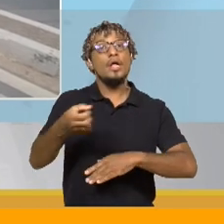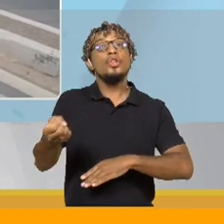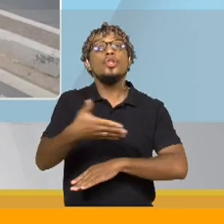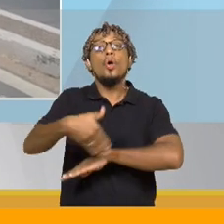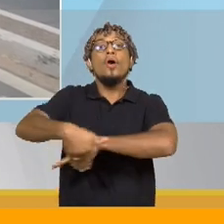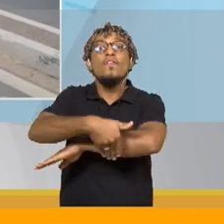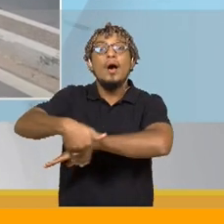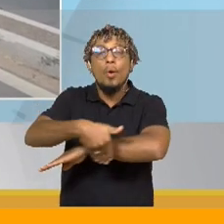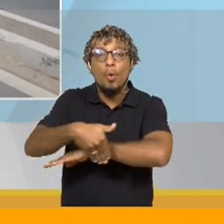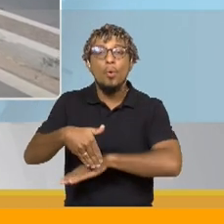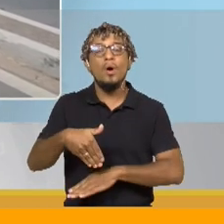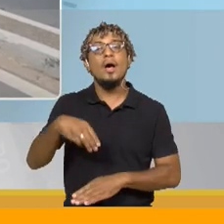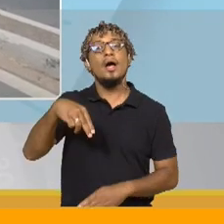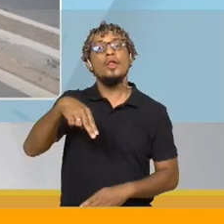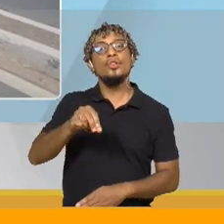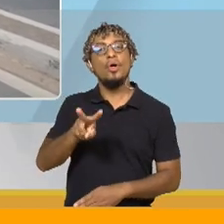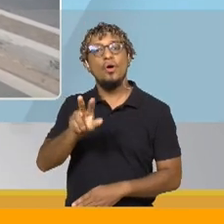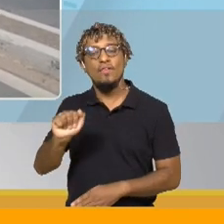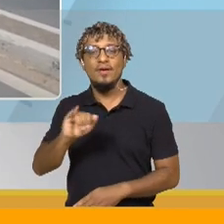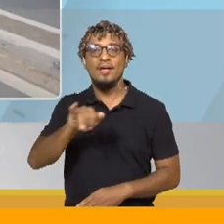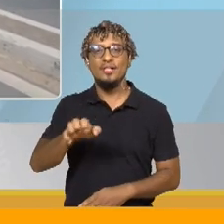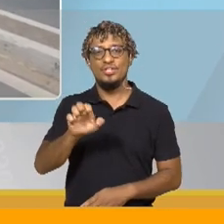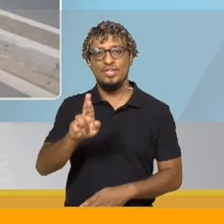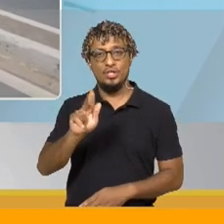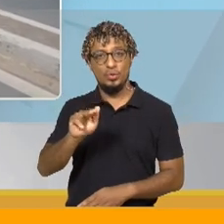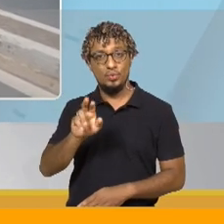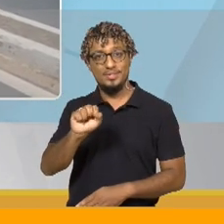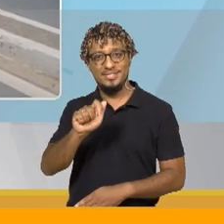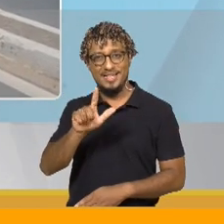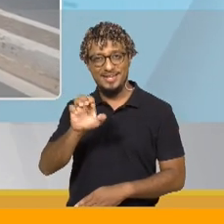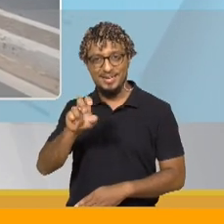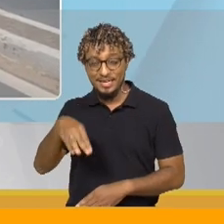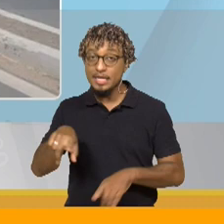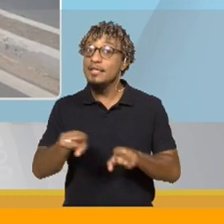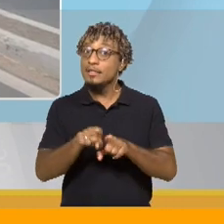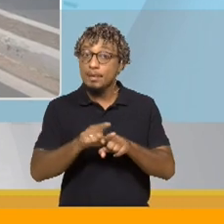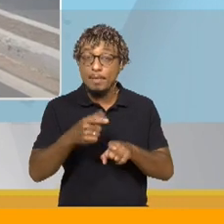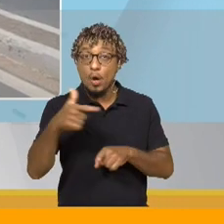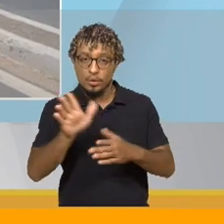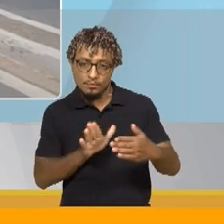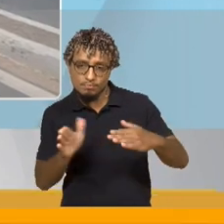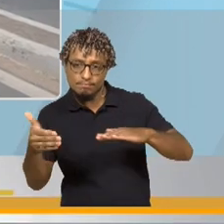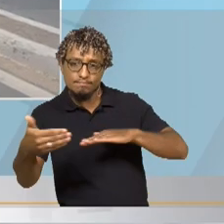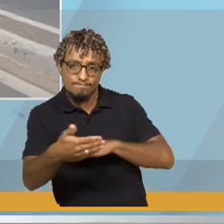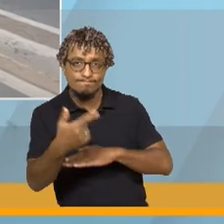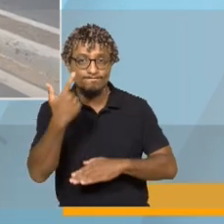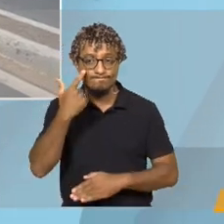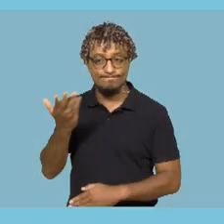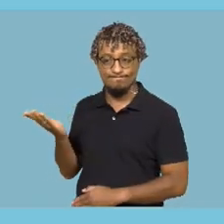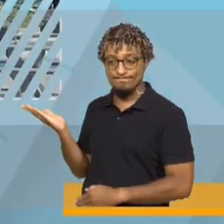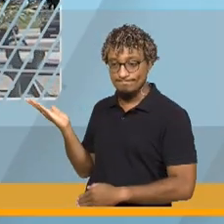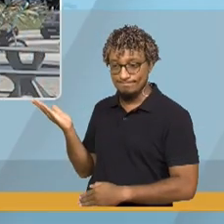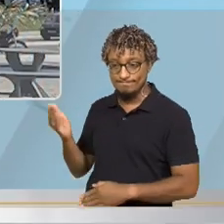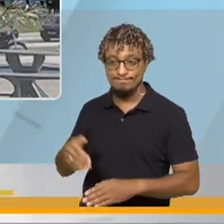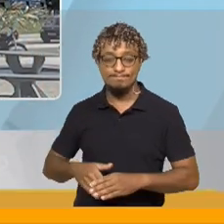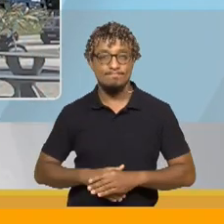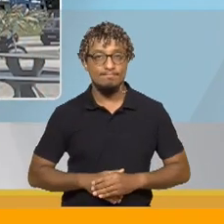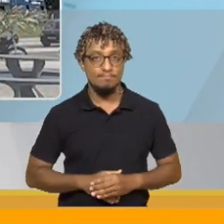Nova Jerusalém, esquina com Rua 9. E a saída pela Rua Cônego Ribamar Carvalho, esquina com a Rua 9.